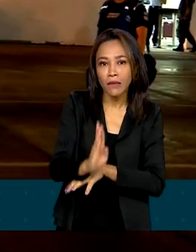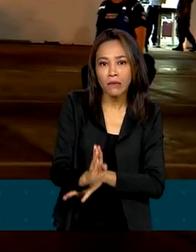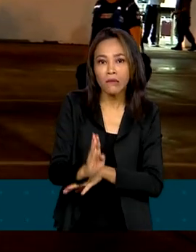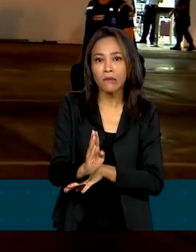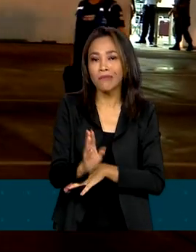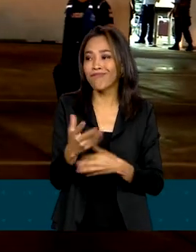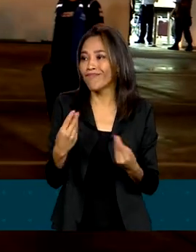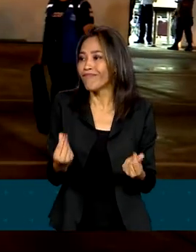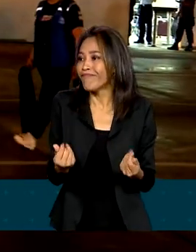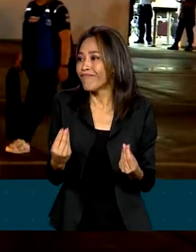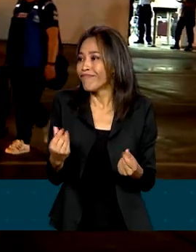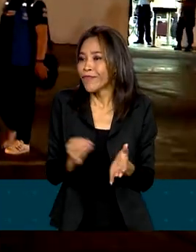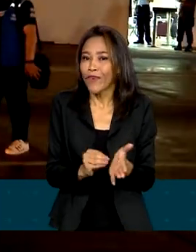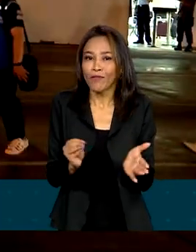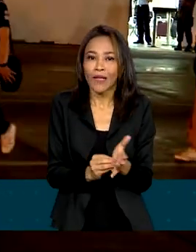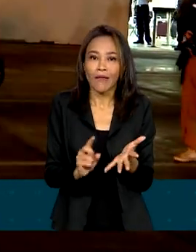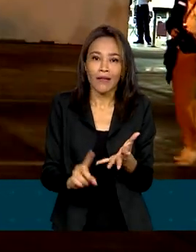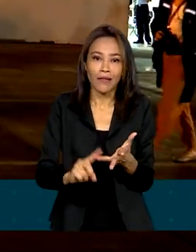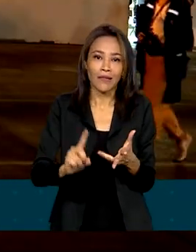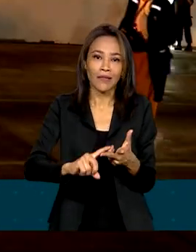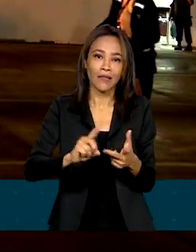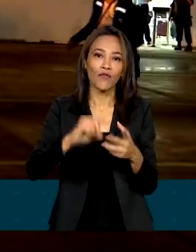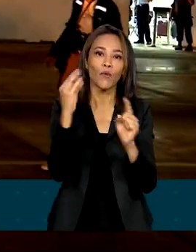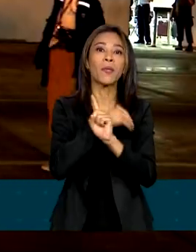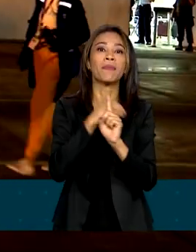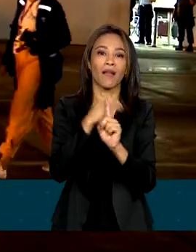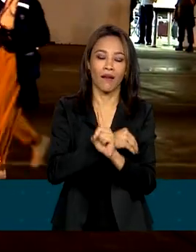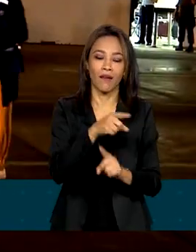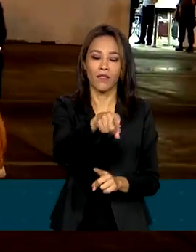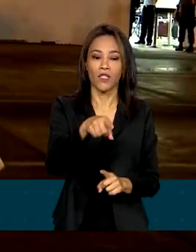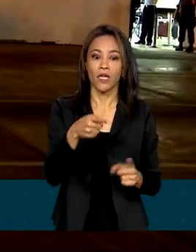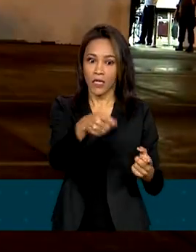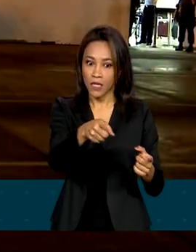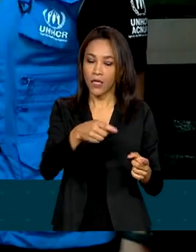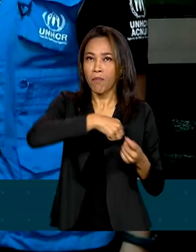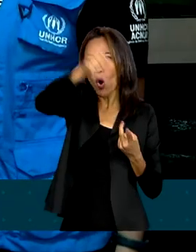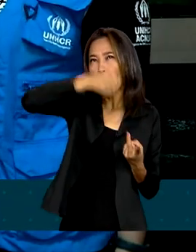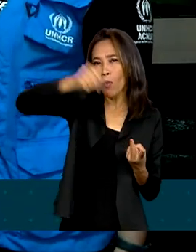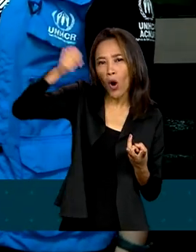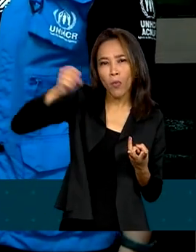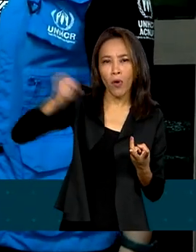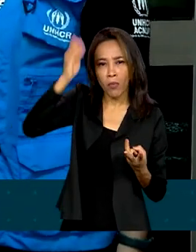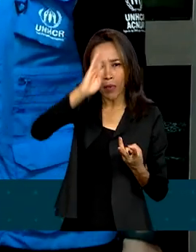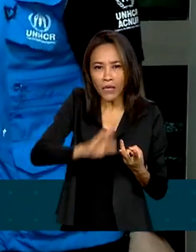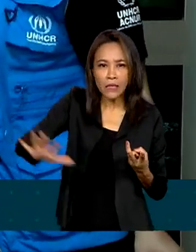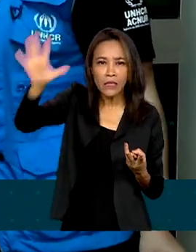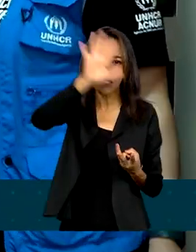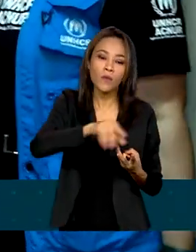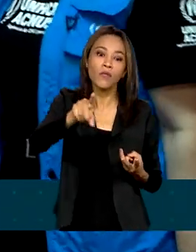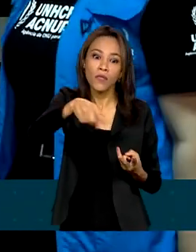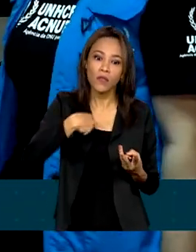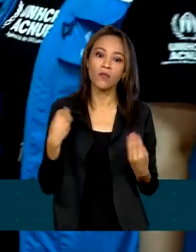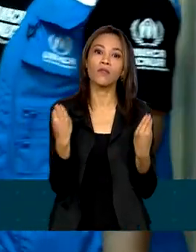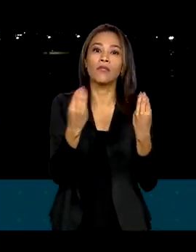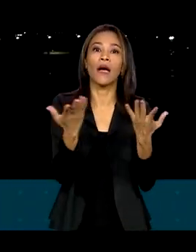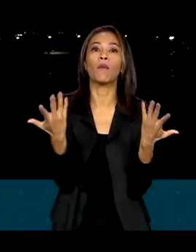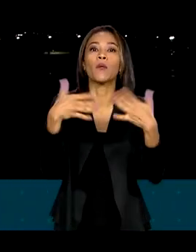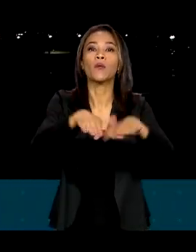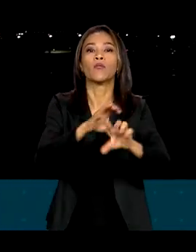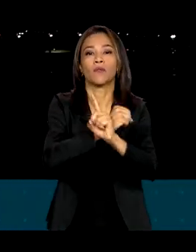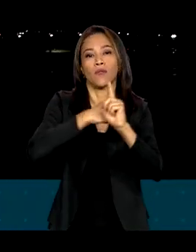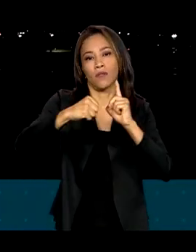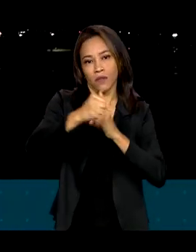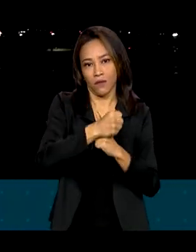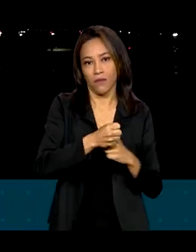vulnerabilidade. A interiorização permite oportunidades, autonomia econômica e inserção social. As